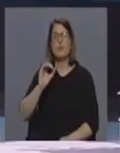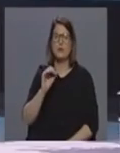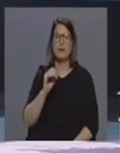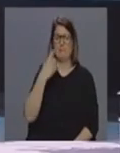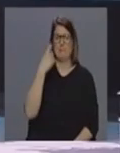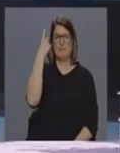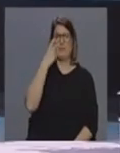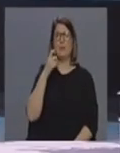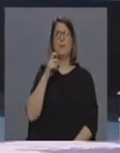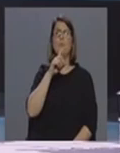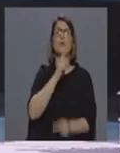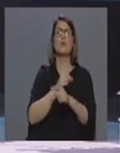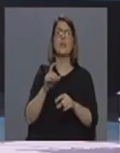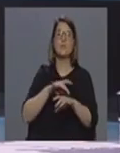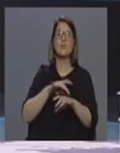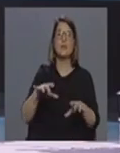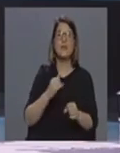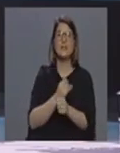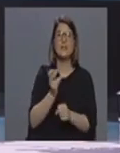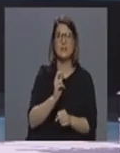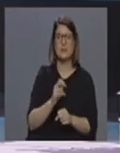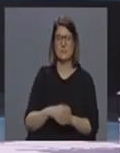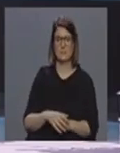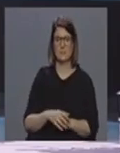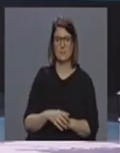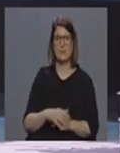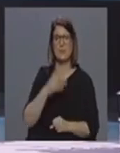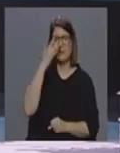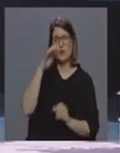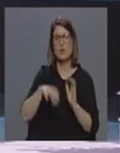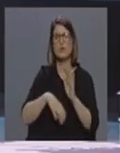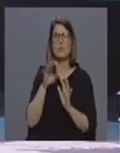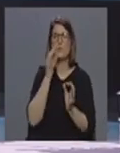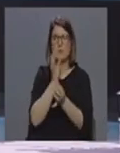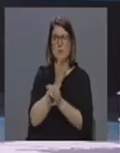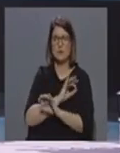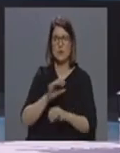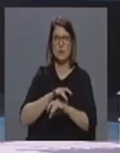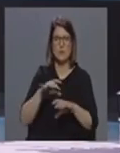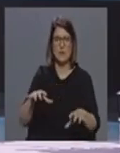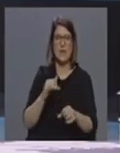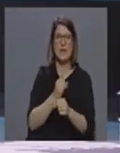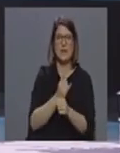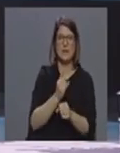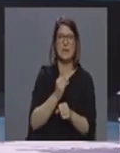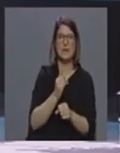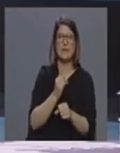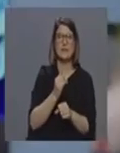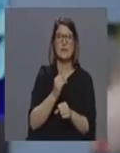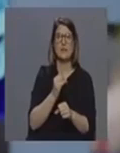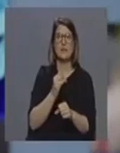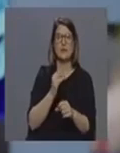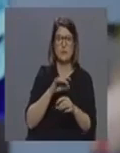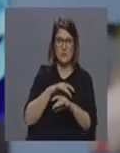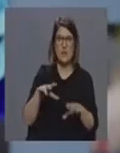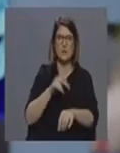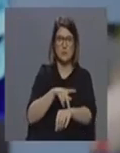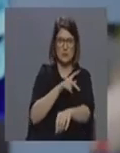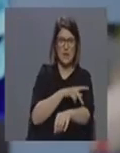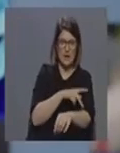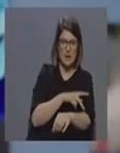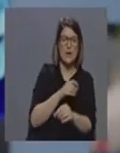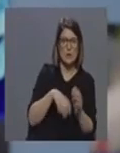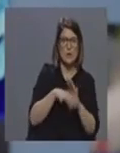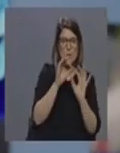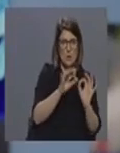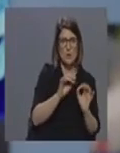e portanto Mesmo com as condições ideais digamos assim o hospital de Ponta Delgado o hospital da Ilha de Seira vai continuar a ser o hospital de referência nos Açores Enquanto tiver digamos